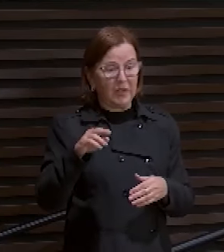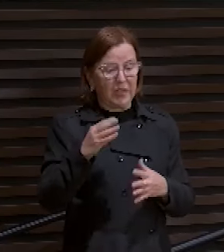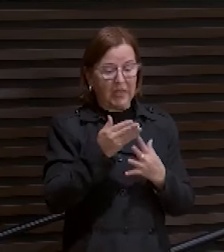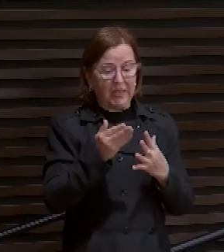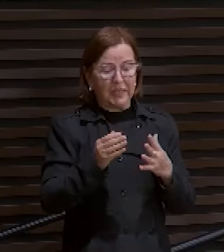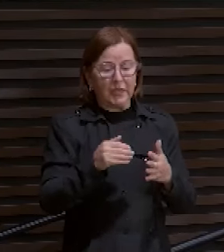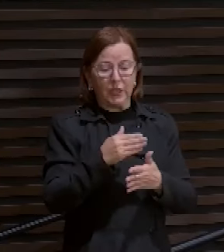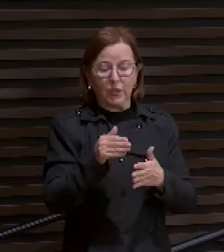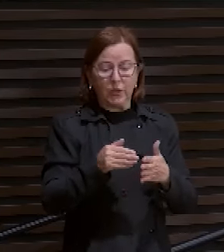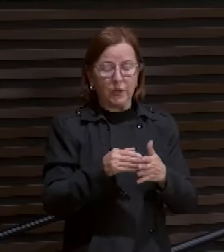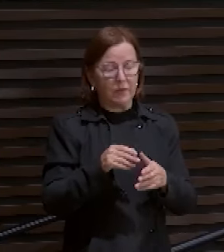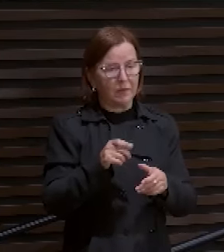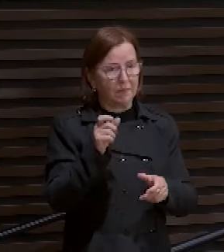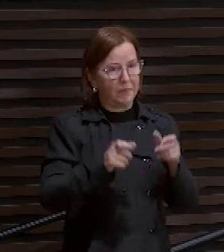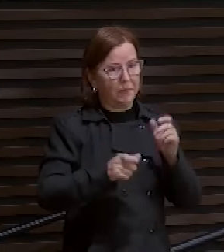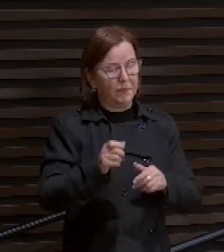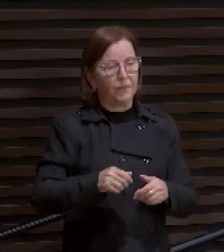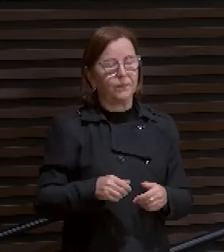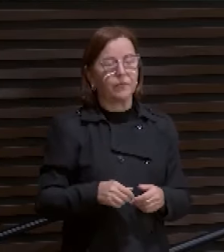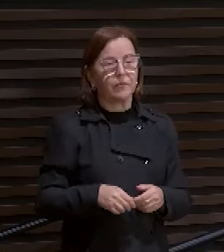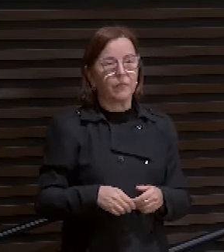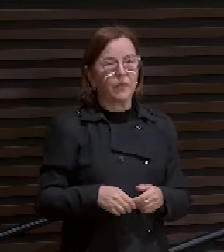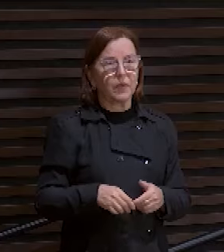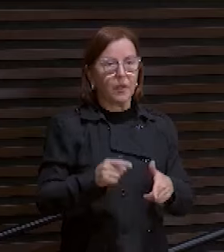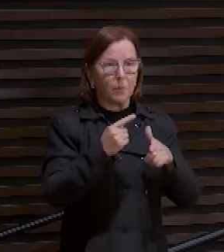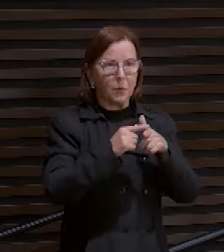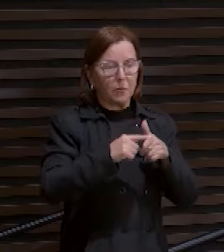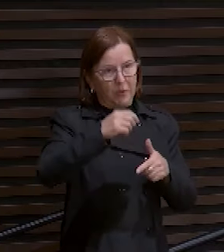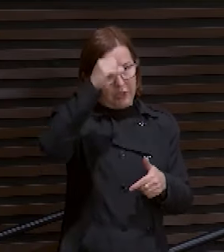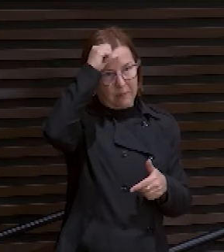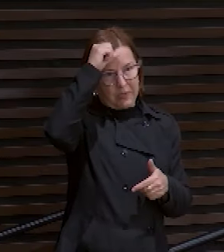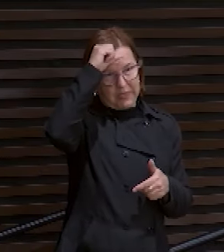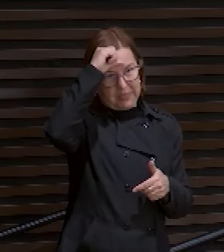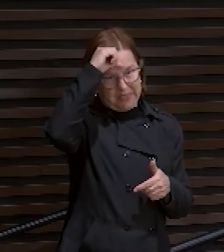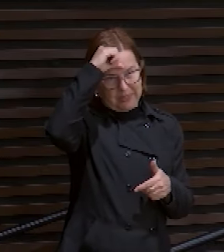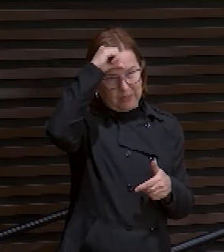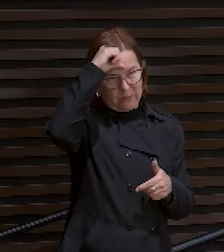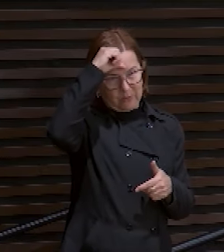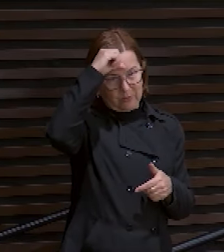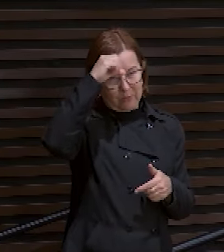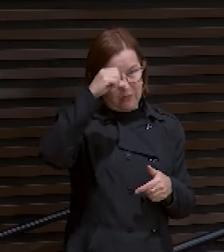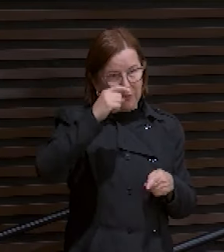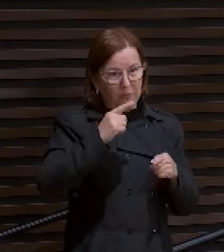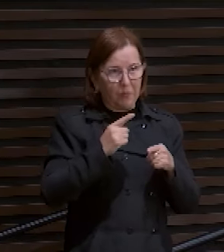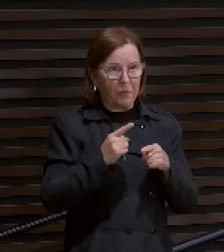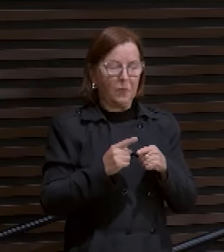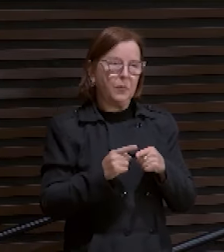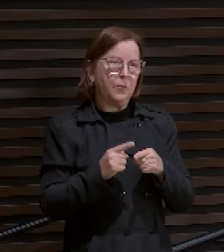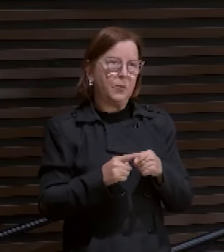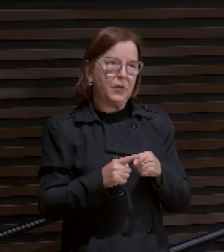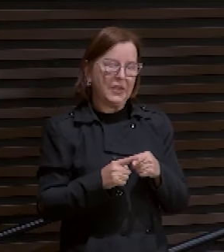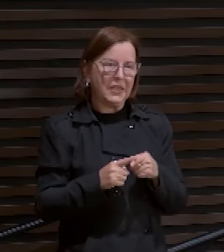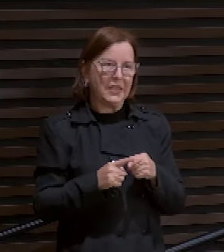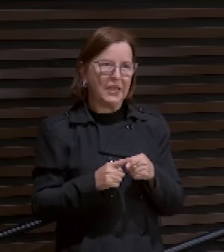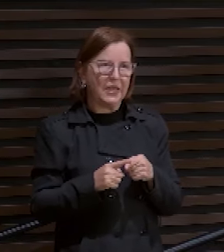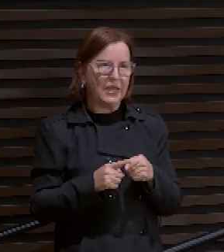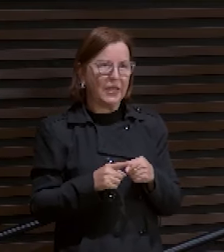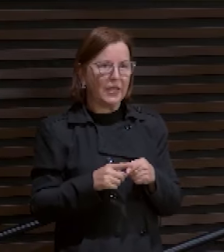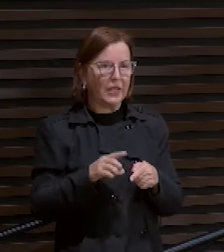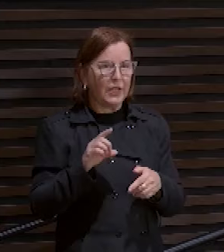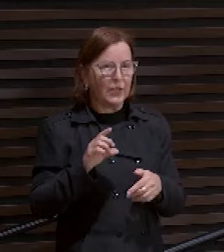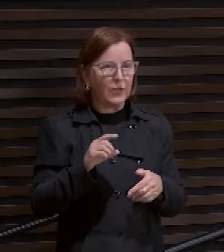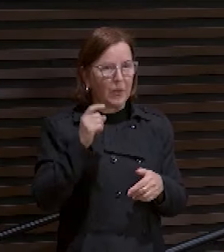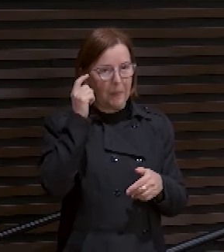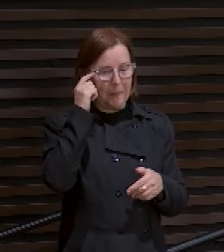Muita problema de depressão de muitas pessoas. É olhando para o aqui e agora. Esquecendo que a nossa pátria está nos